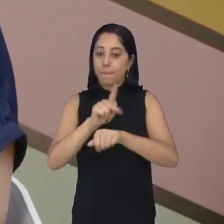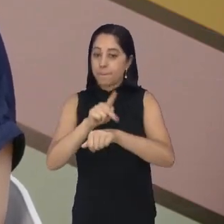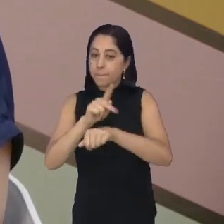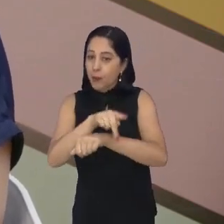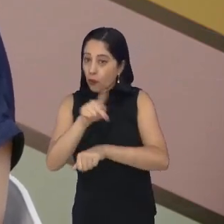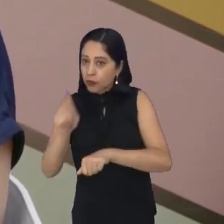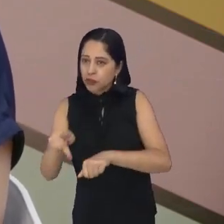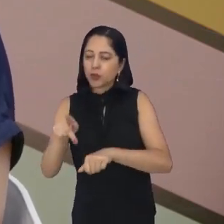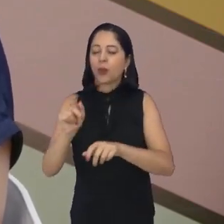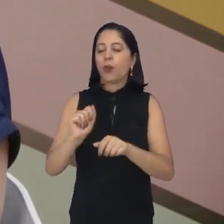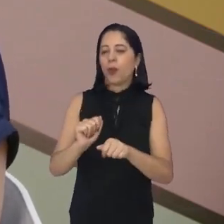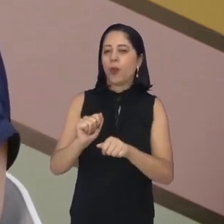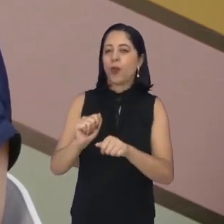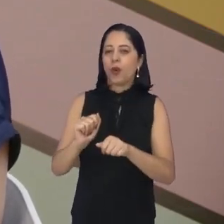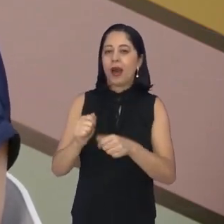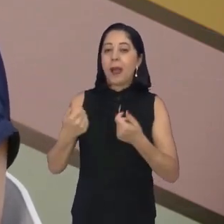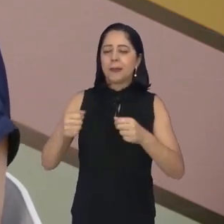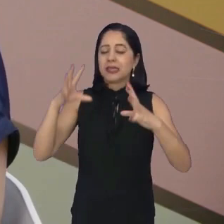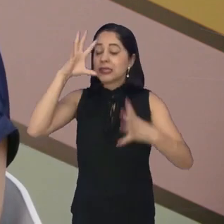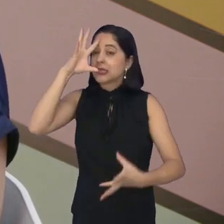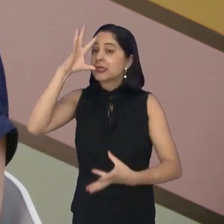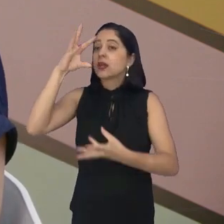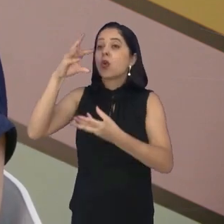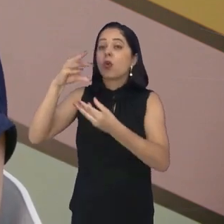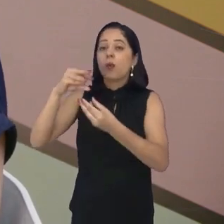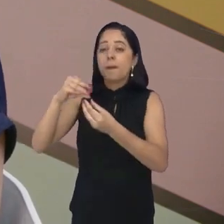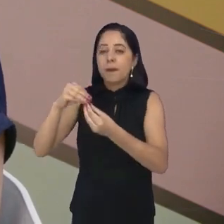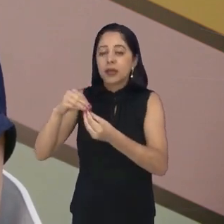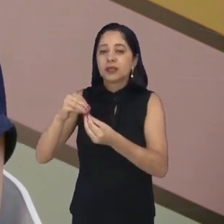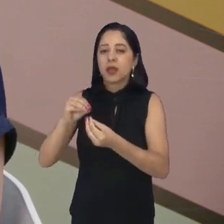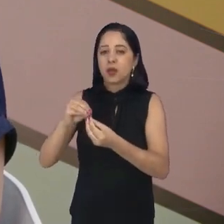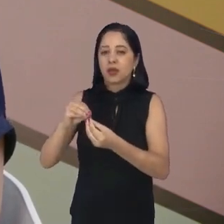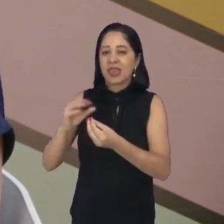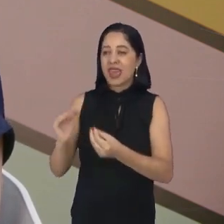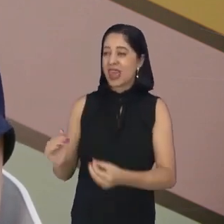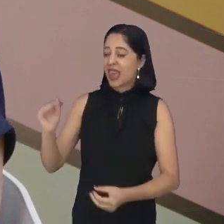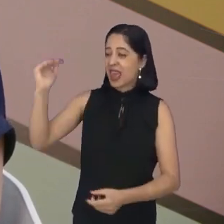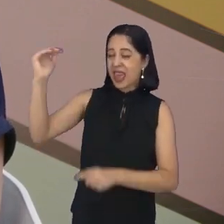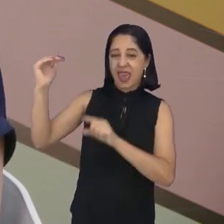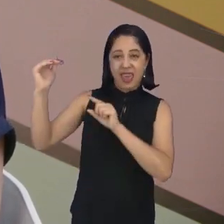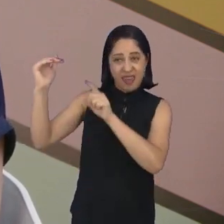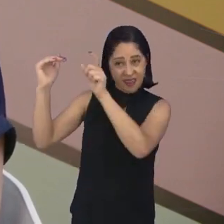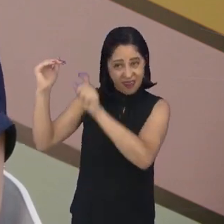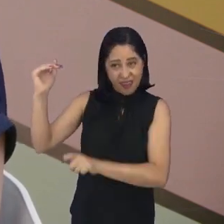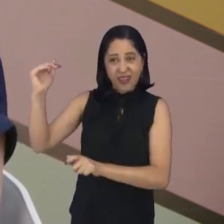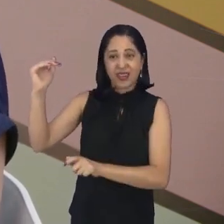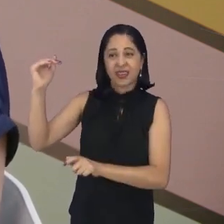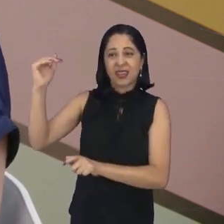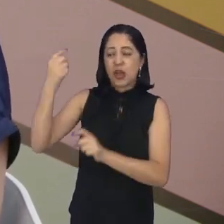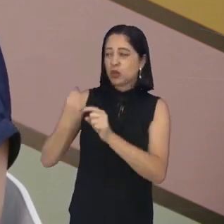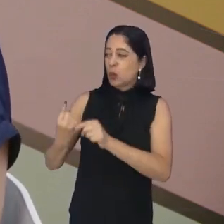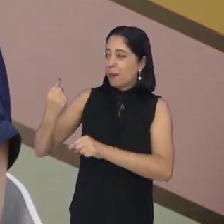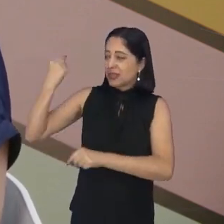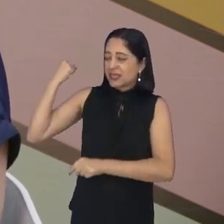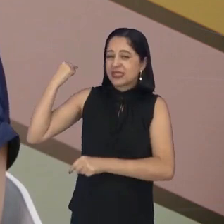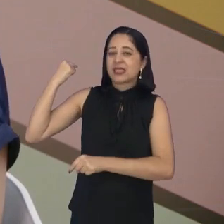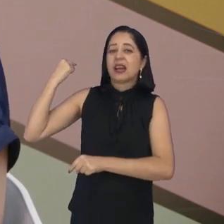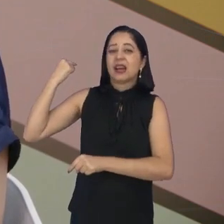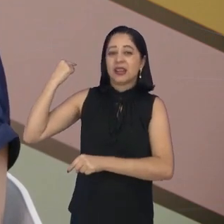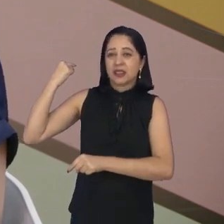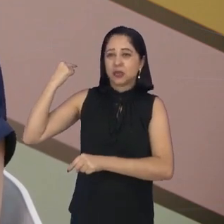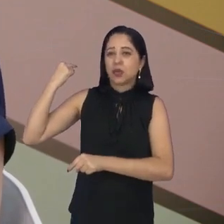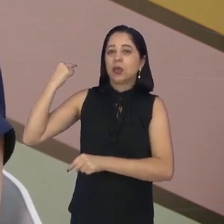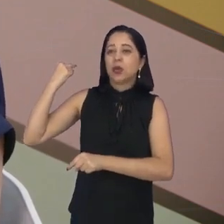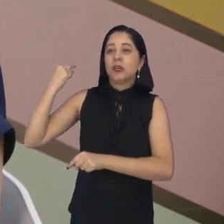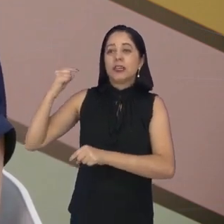o orientador, ele enxergar que ele está partindo de uma educação punitiva, que ele está partindo de uma educação